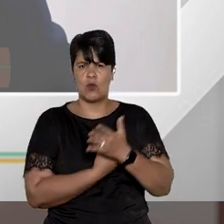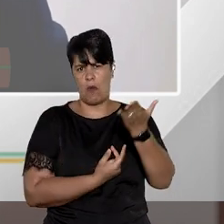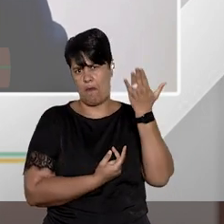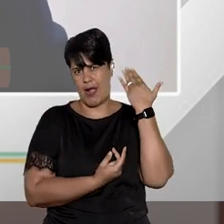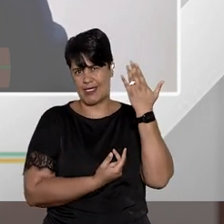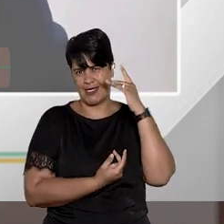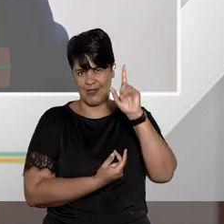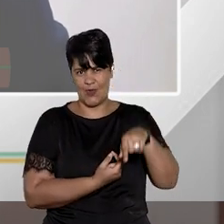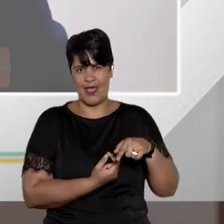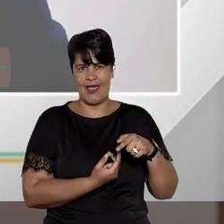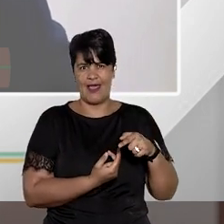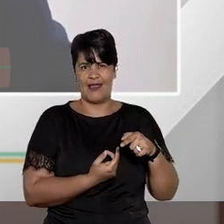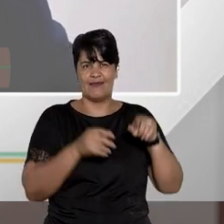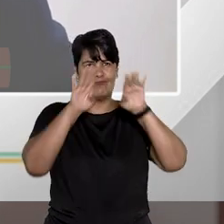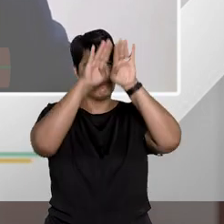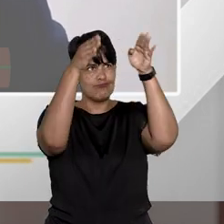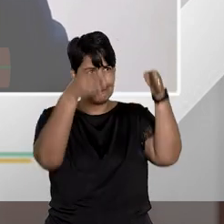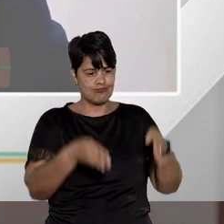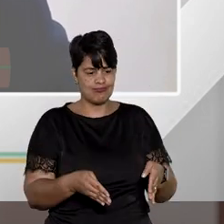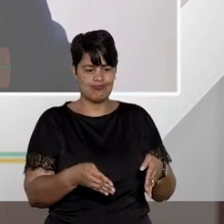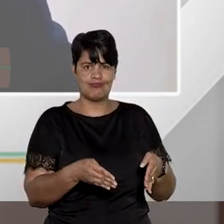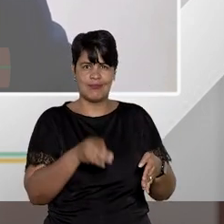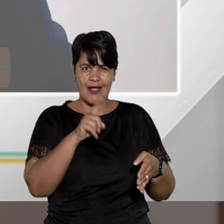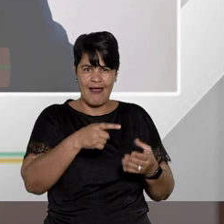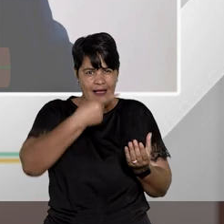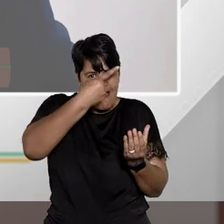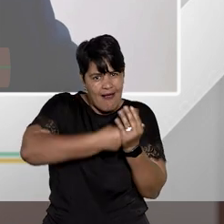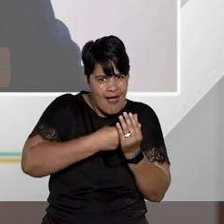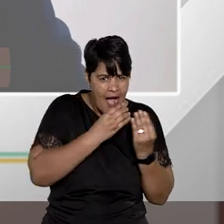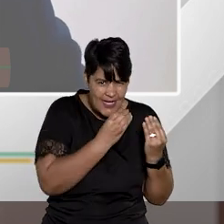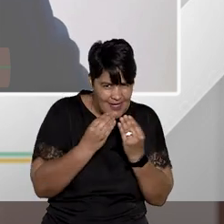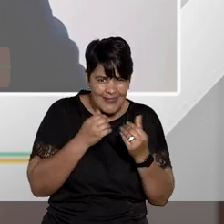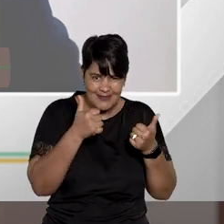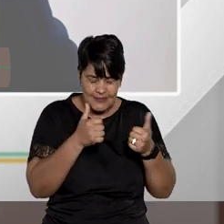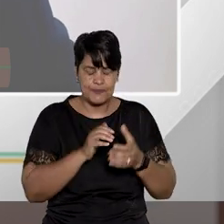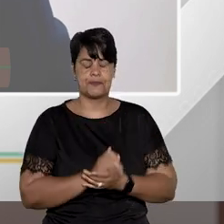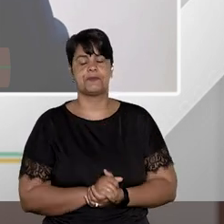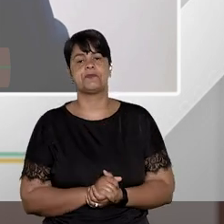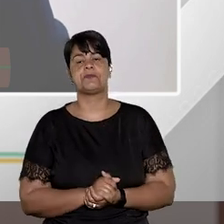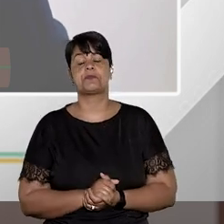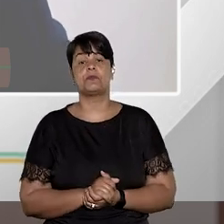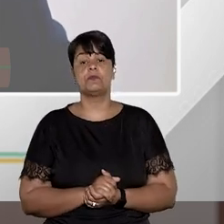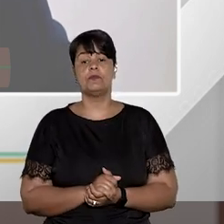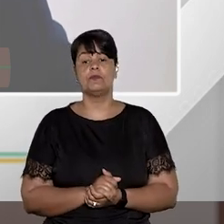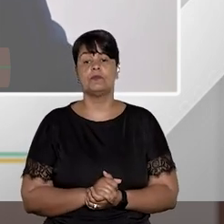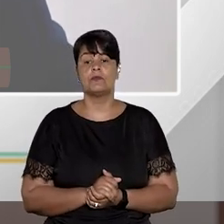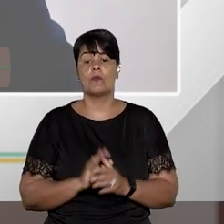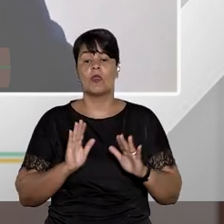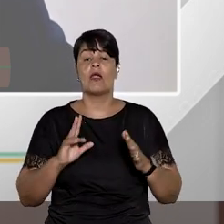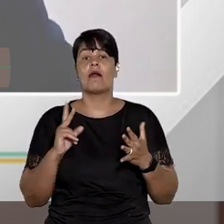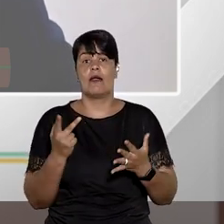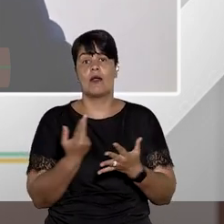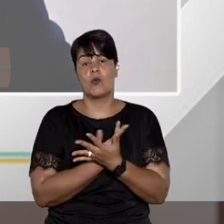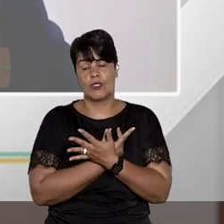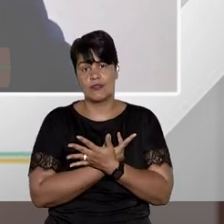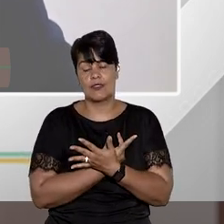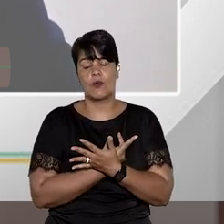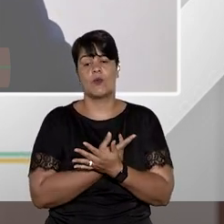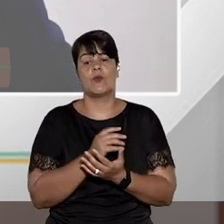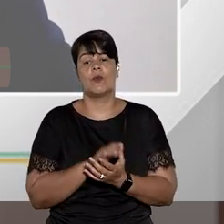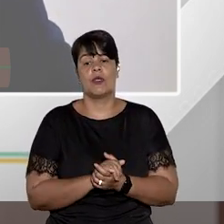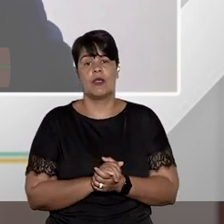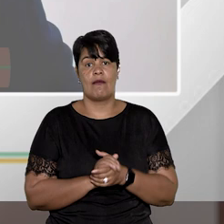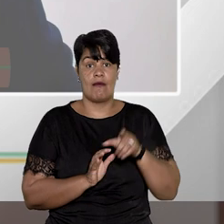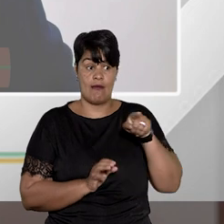antigamente carrocinha, hoje está mais chique, chama food truck, deu uma valorizada, uma carrocinha de cachorro-quente